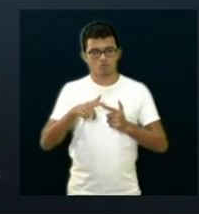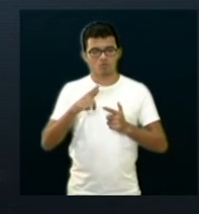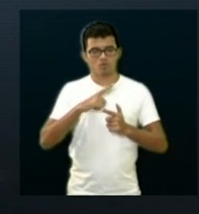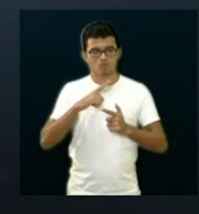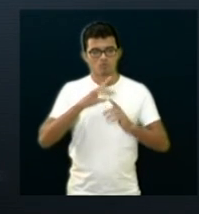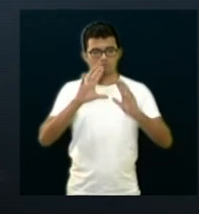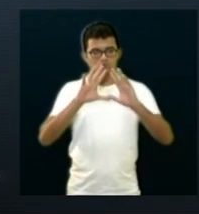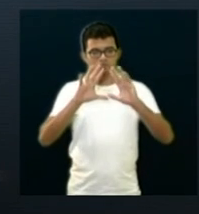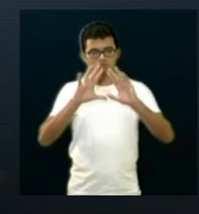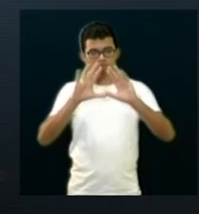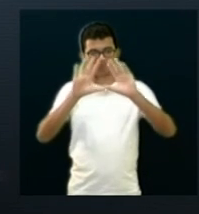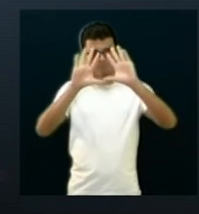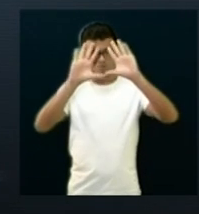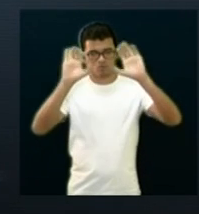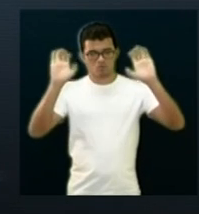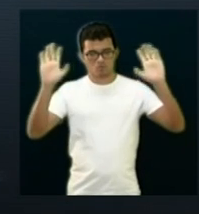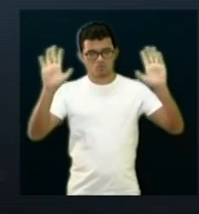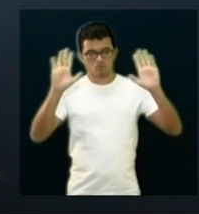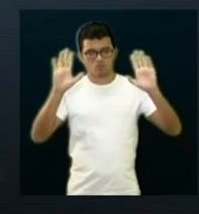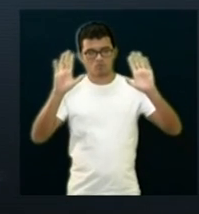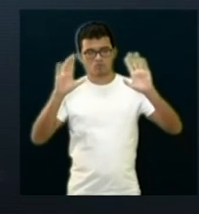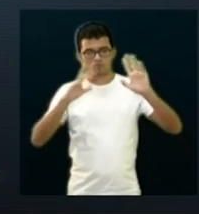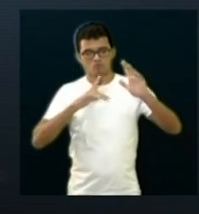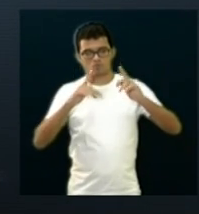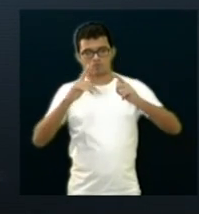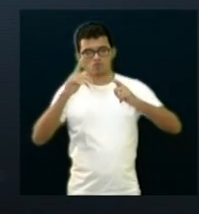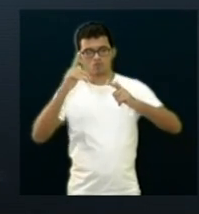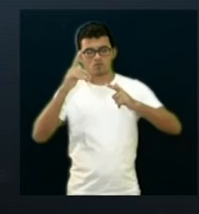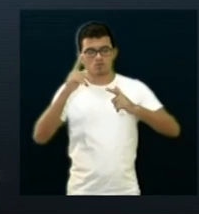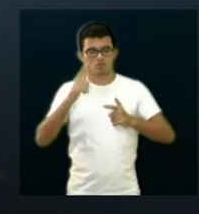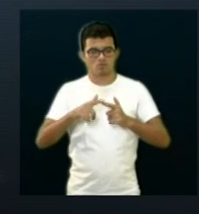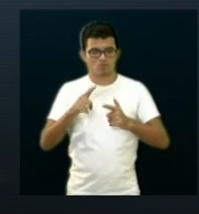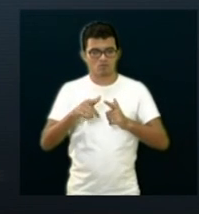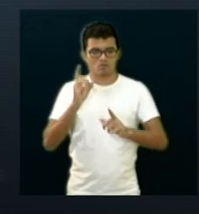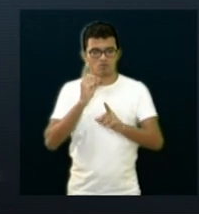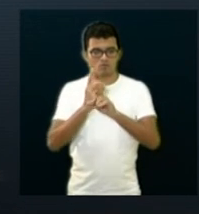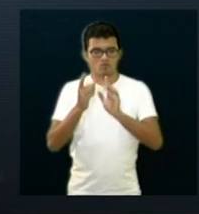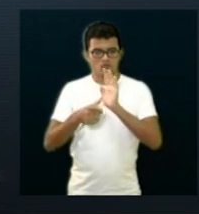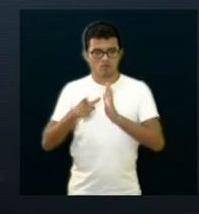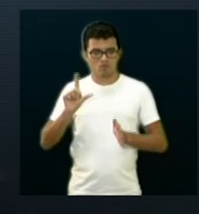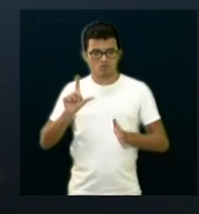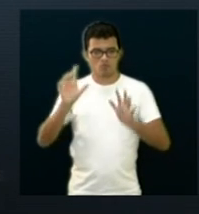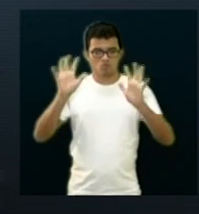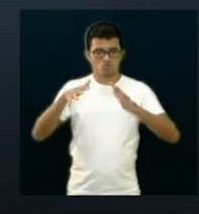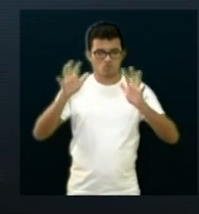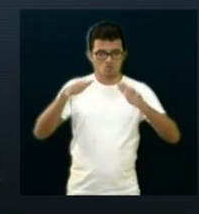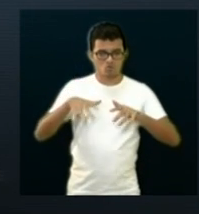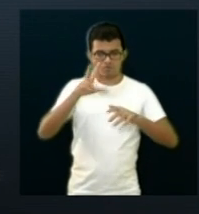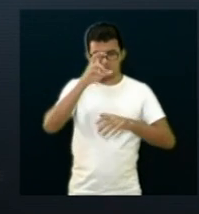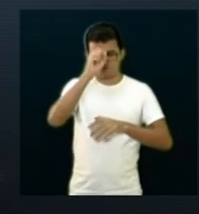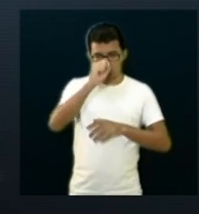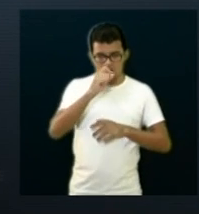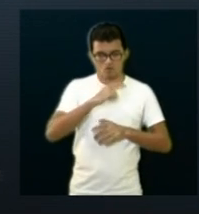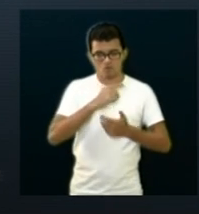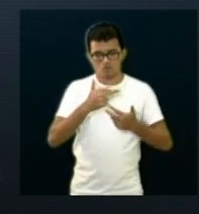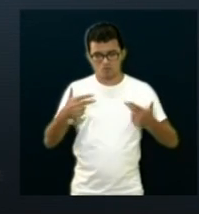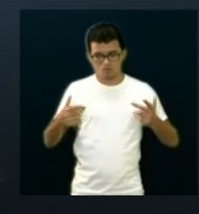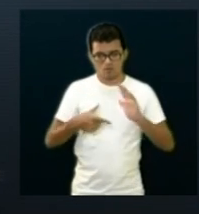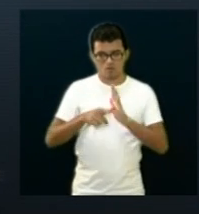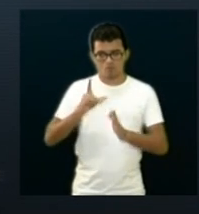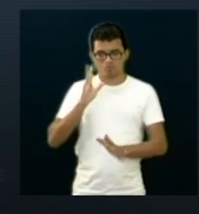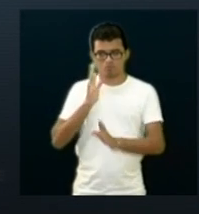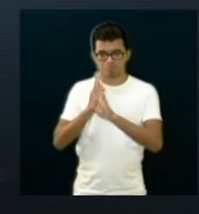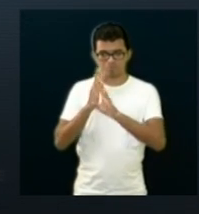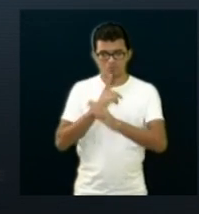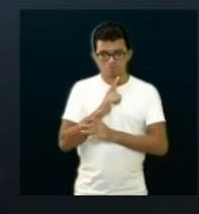tempestades e detecção com antecedência de chuvas torrenciais e assim por diante.